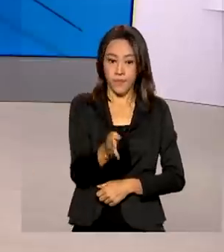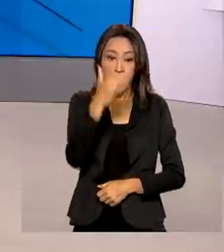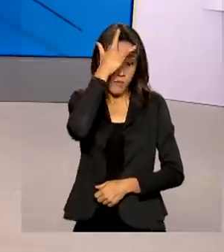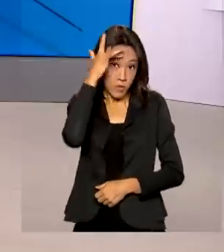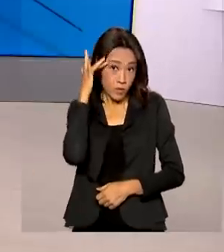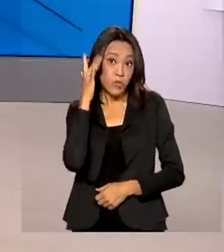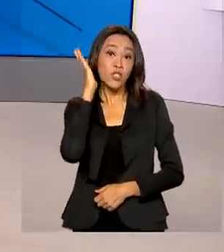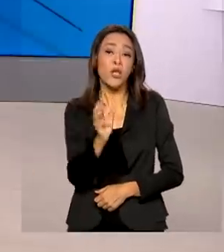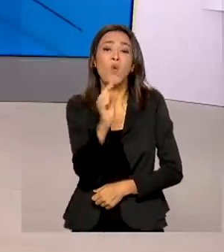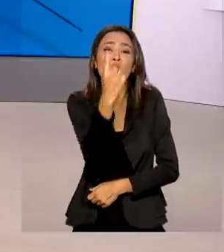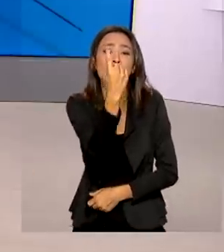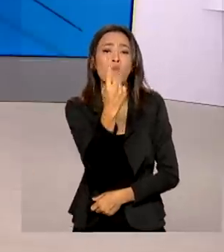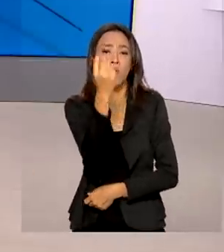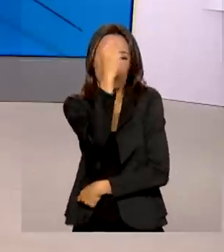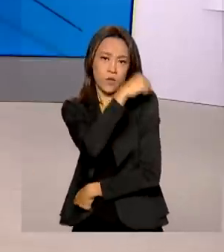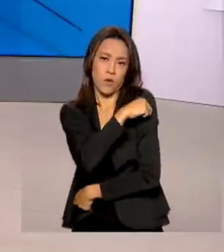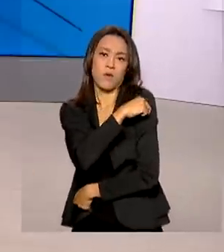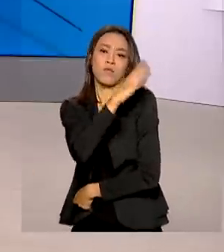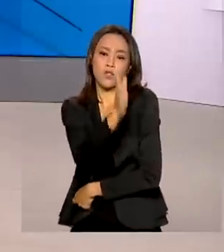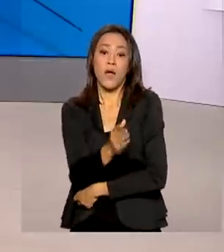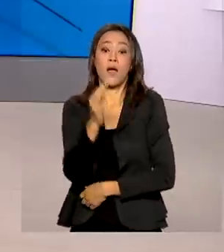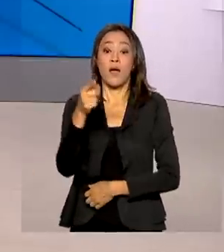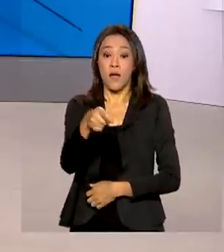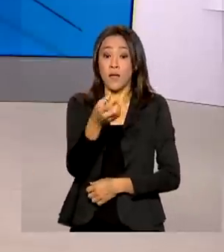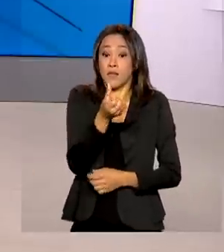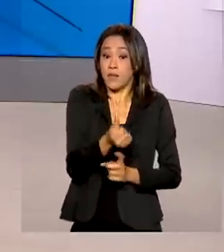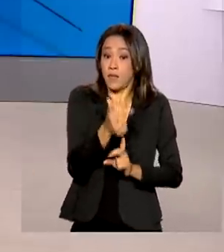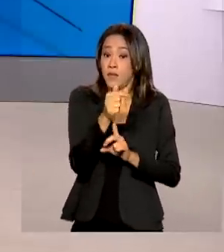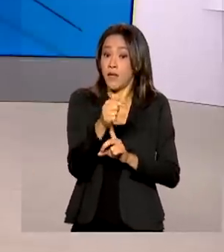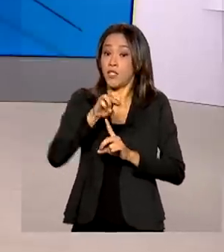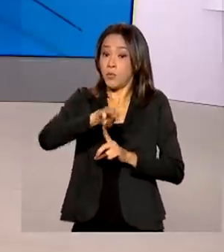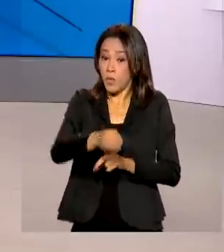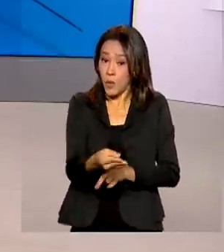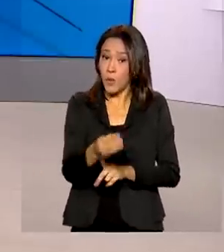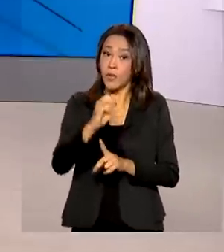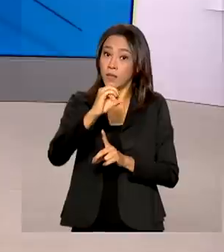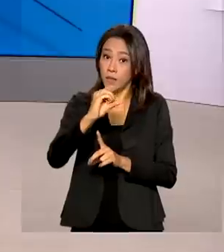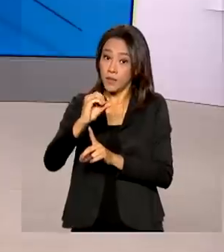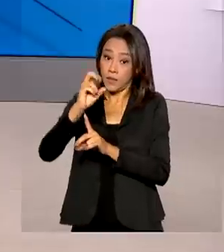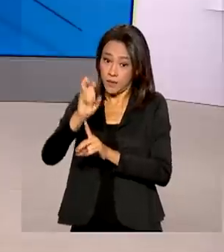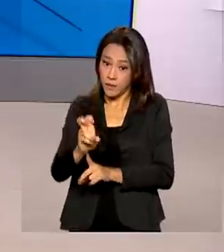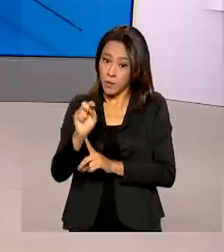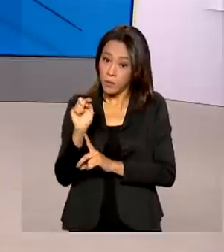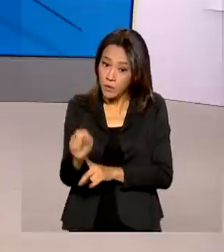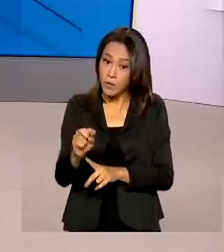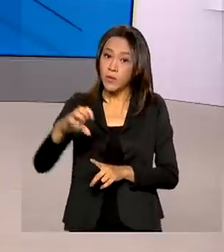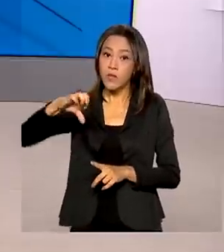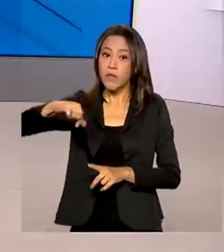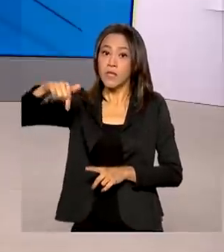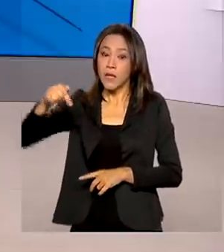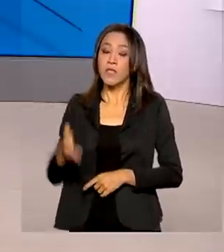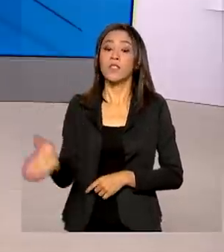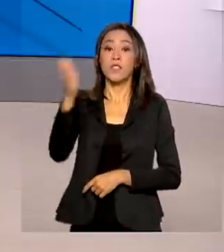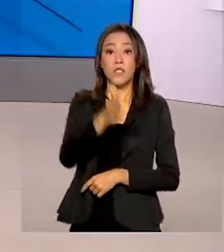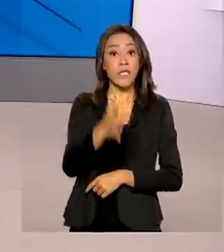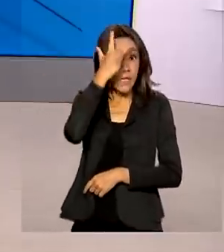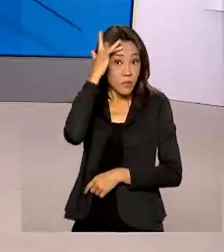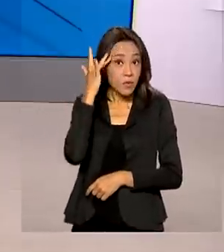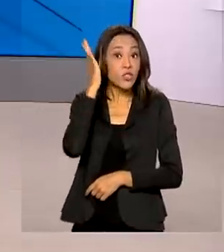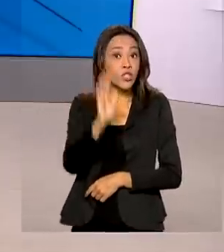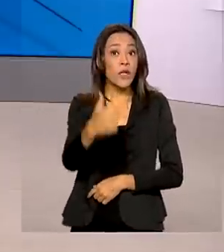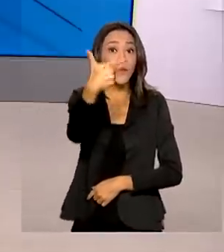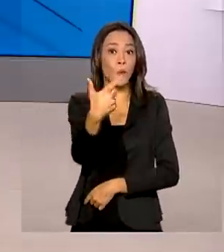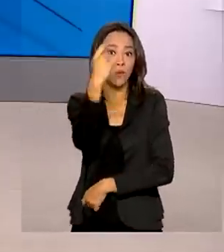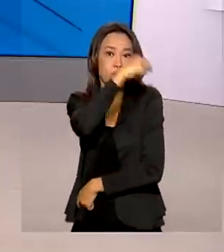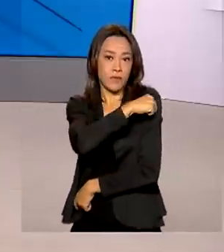tomaram uma dose da vacina já são 67 milhões, 5 mil e 97. E as pessoas que tomaram as duas doses já